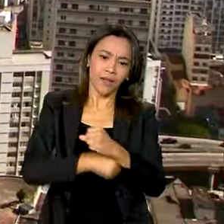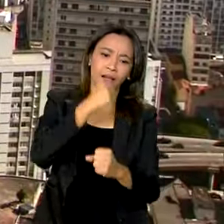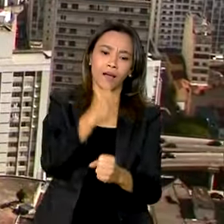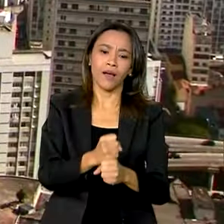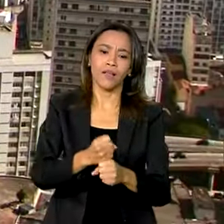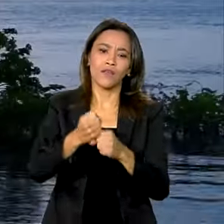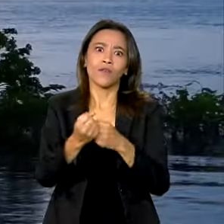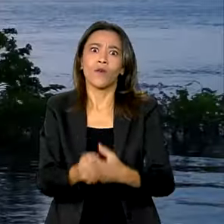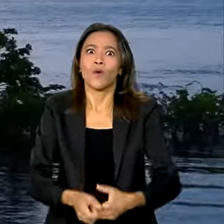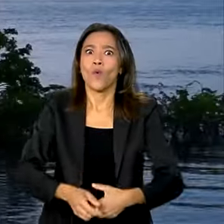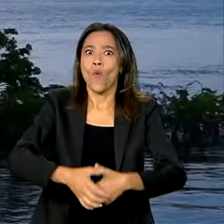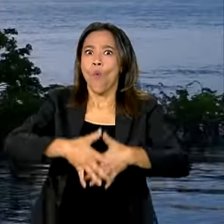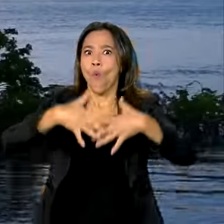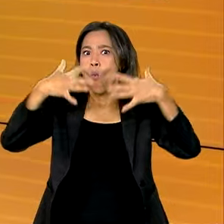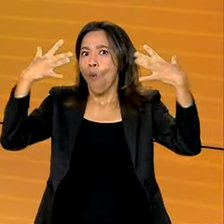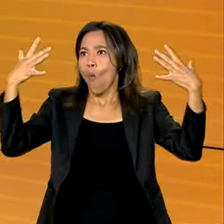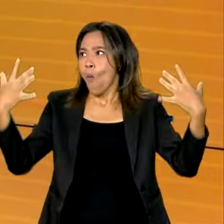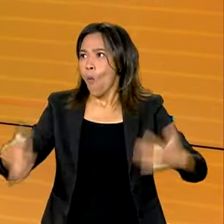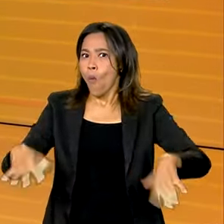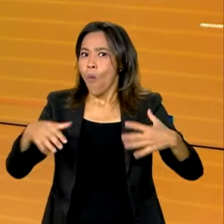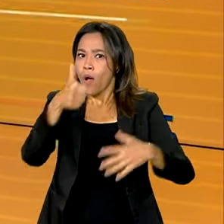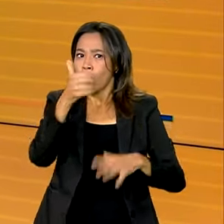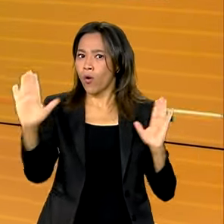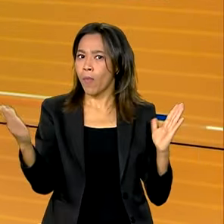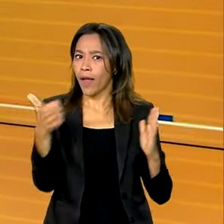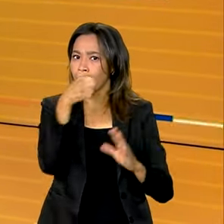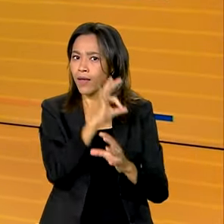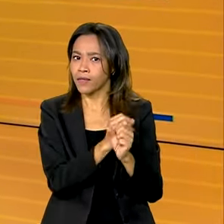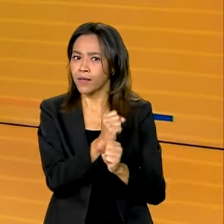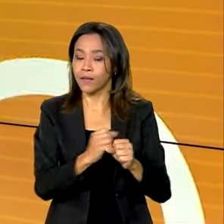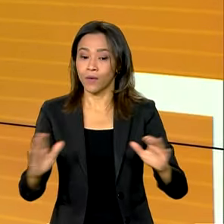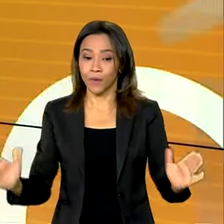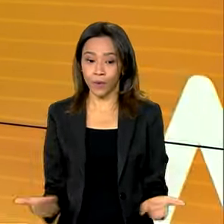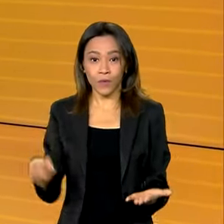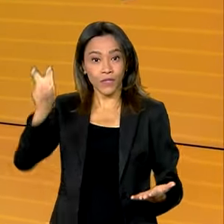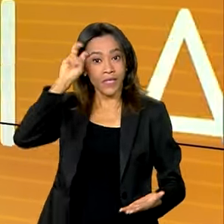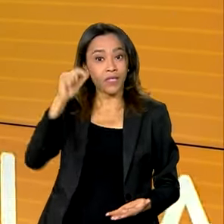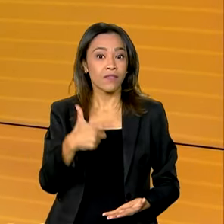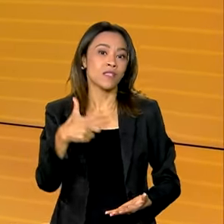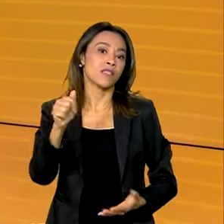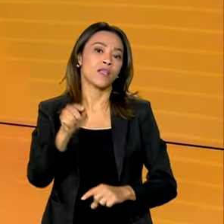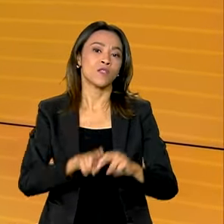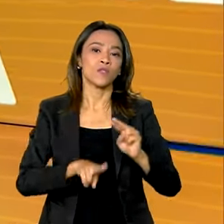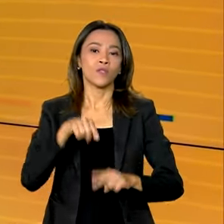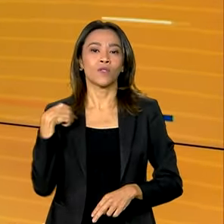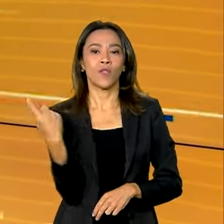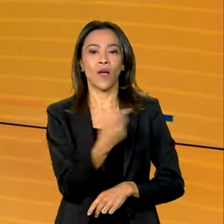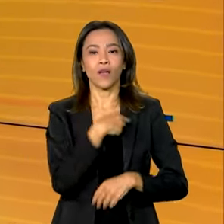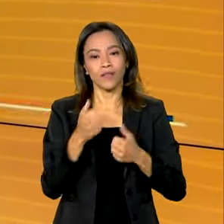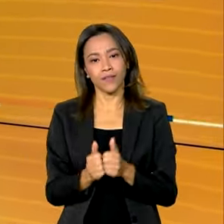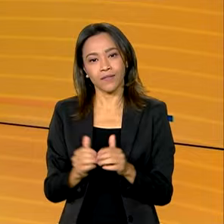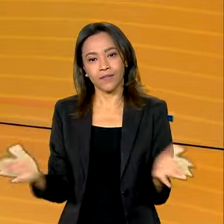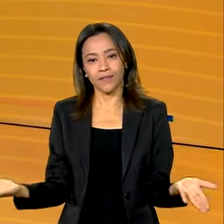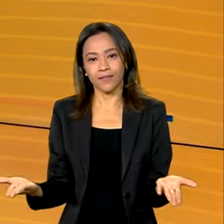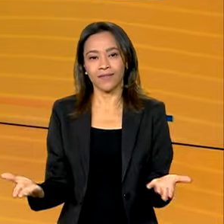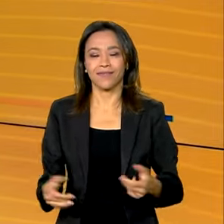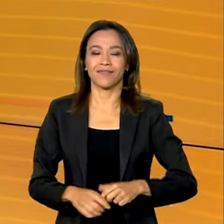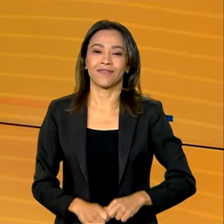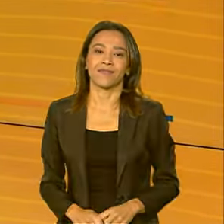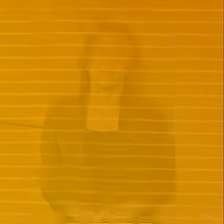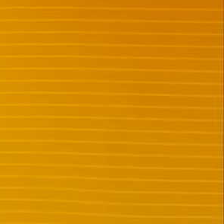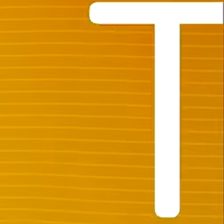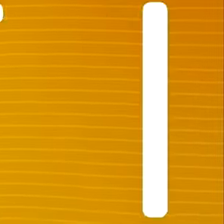foi o maior em 10 anos. Quinta-feira, 27 de junho. O Brasil em Dia começa agora.